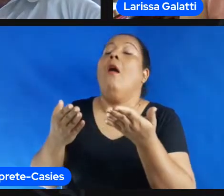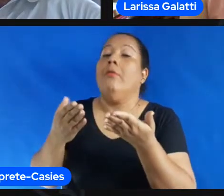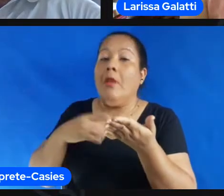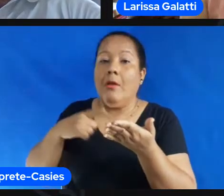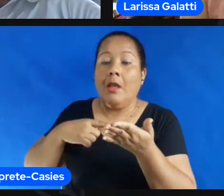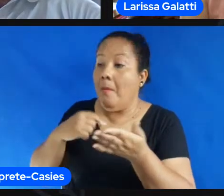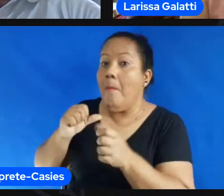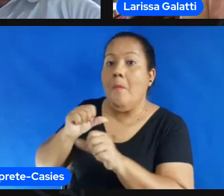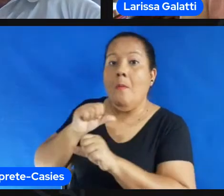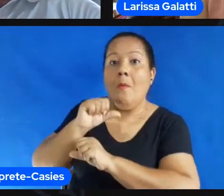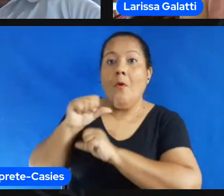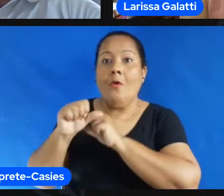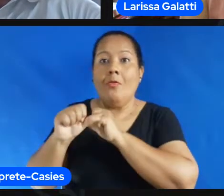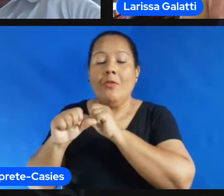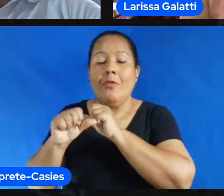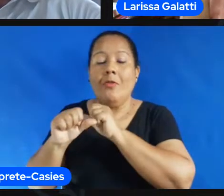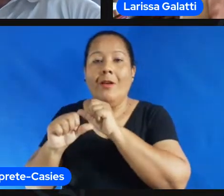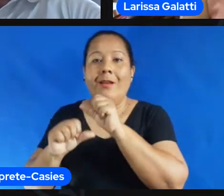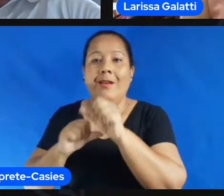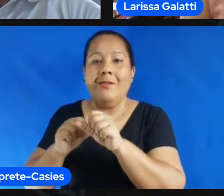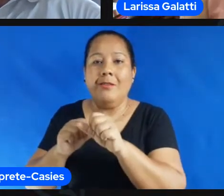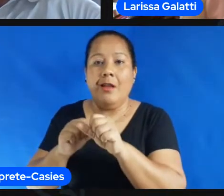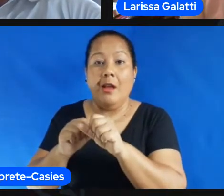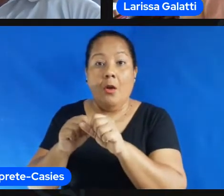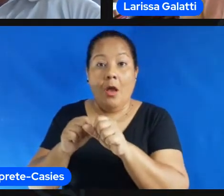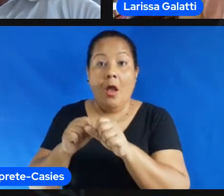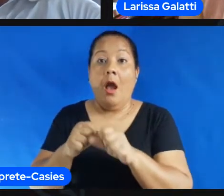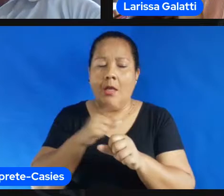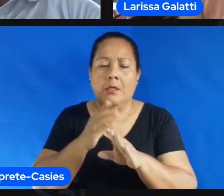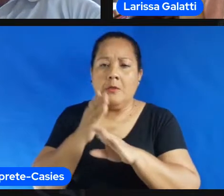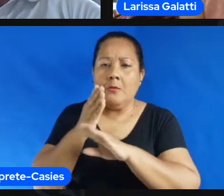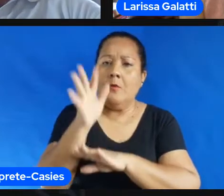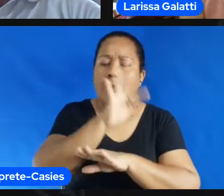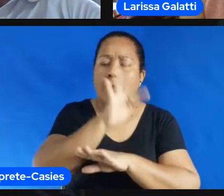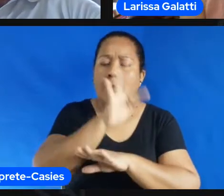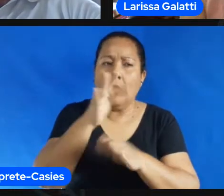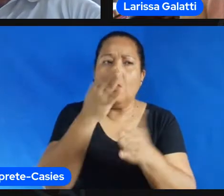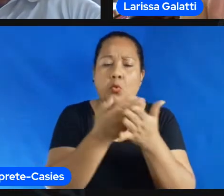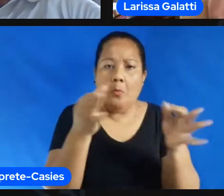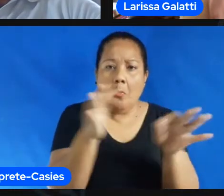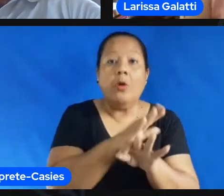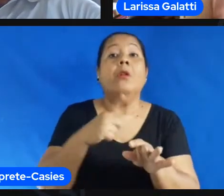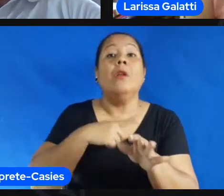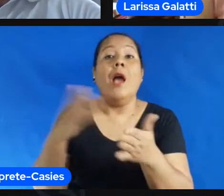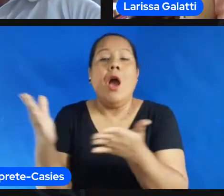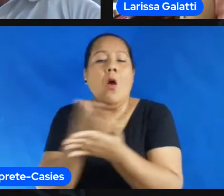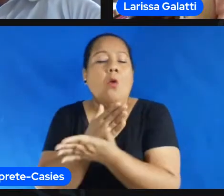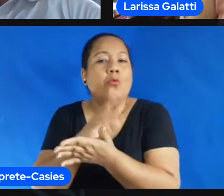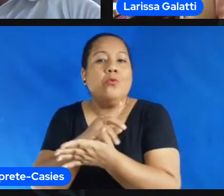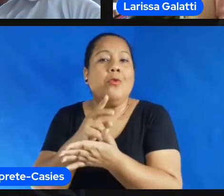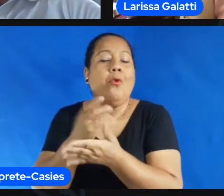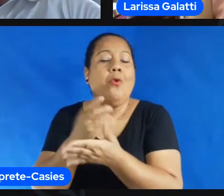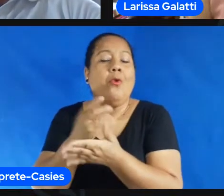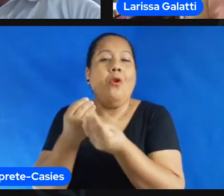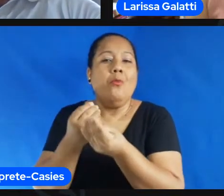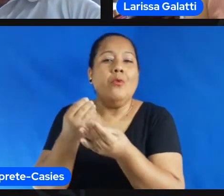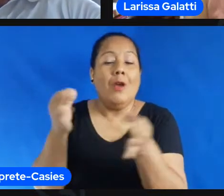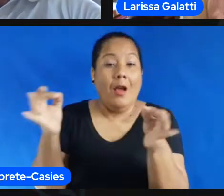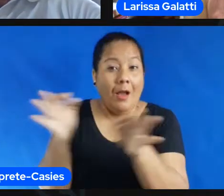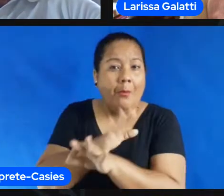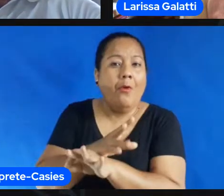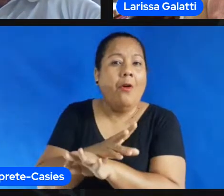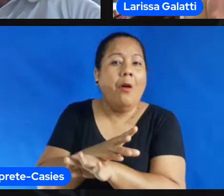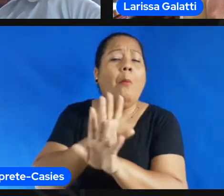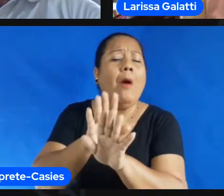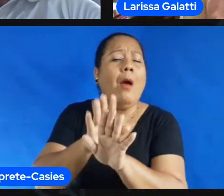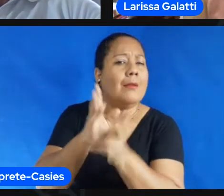estratégias de pesquisa ou a grupos de pesquisa e que estão também na prática né a gente fez recentemente um congresso de esportes de raquete que tinha